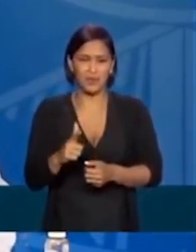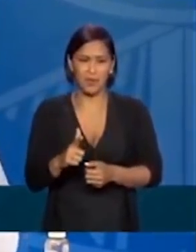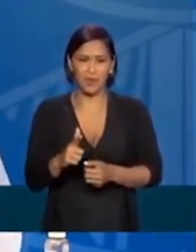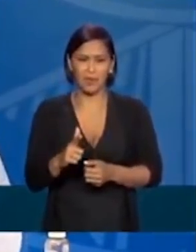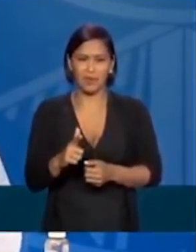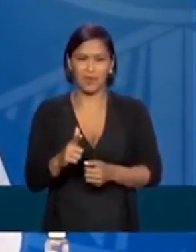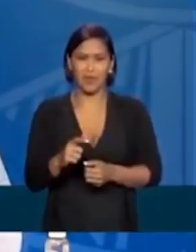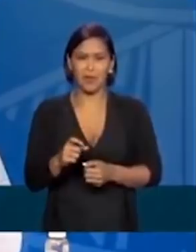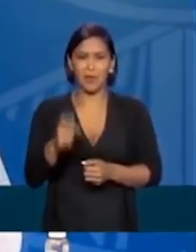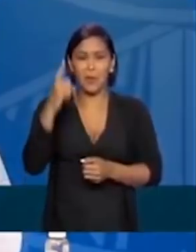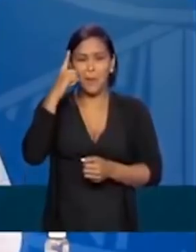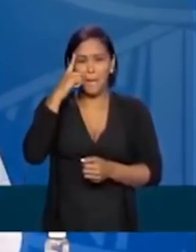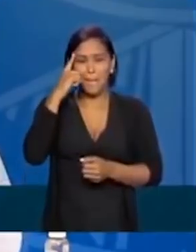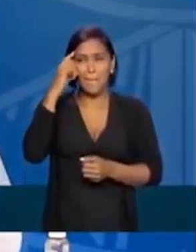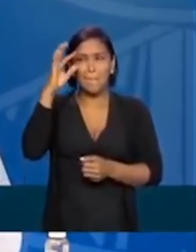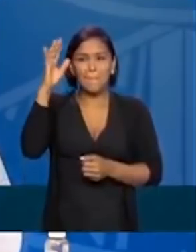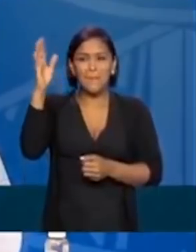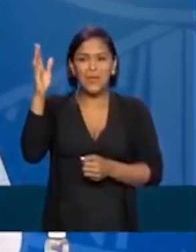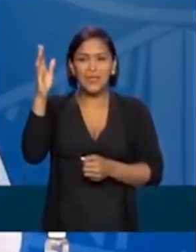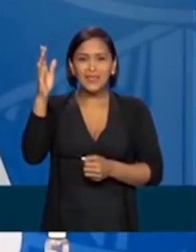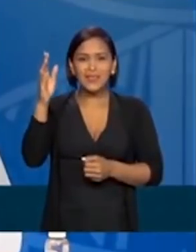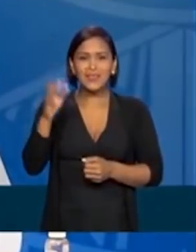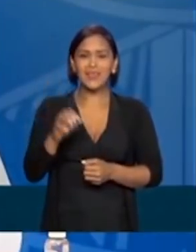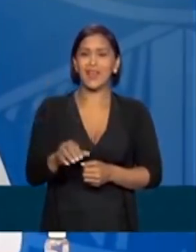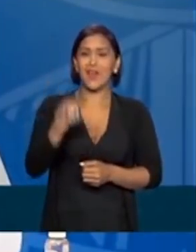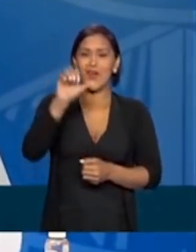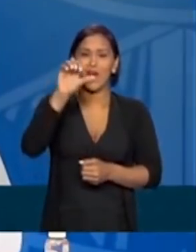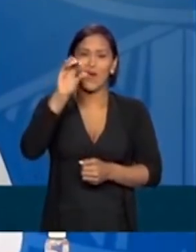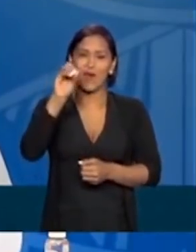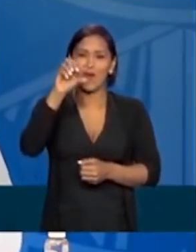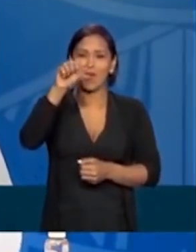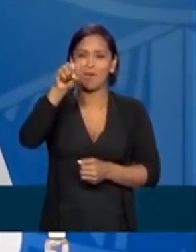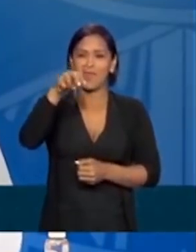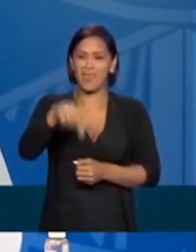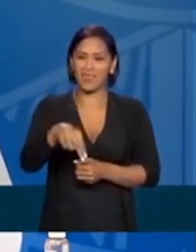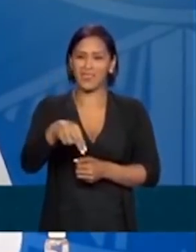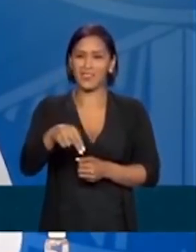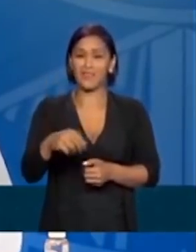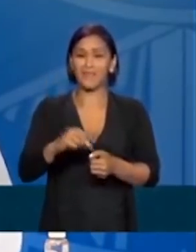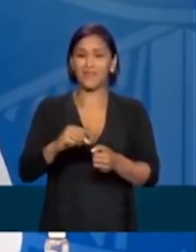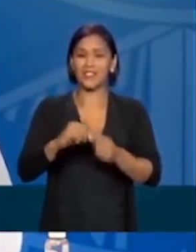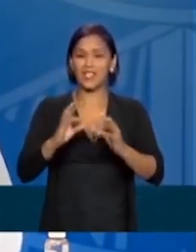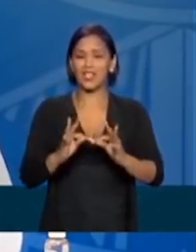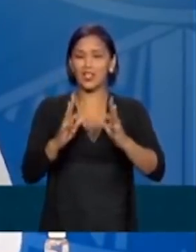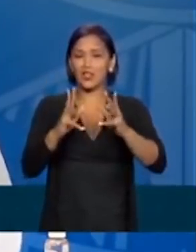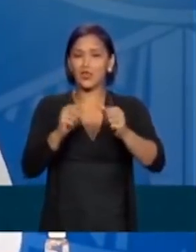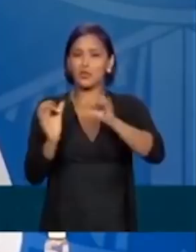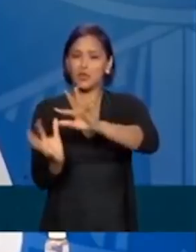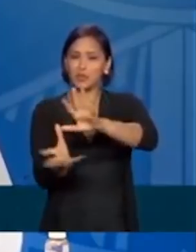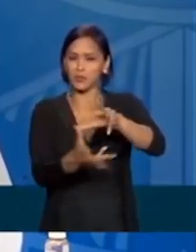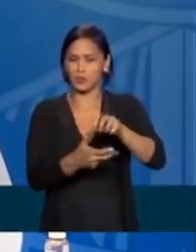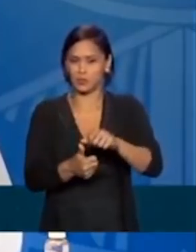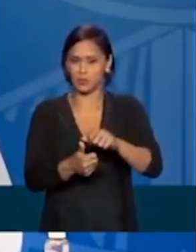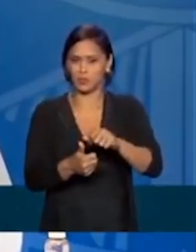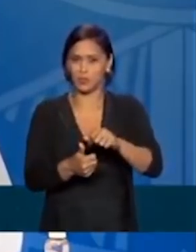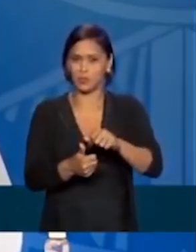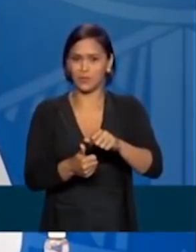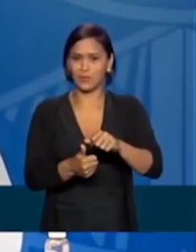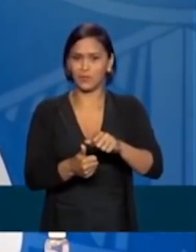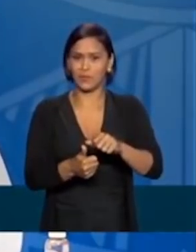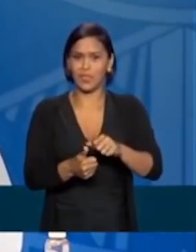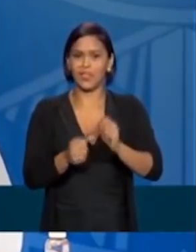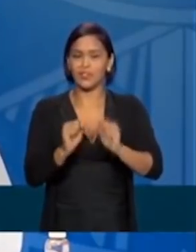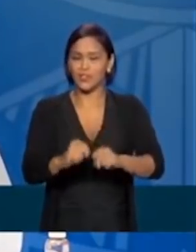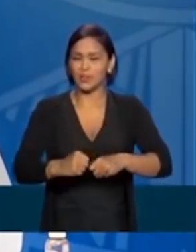uma Organização Mundial da Saúde fazer uma receita de bolo para o mundo. O que ele faz são considerações. Acho que isso muito